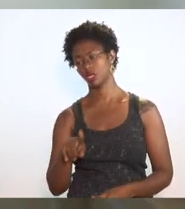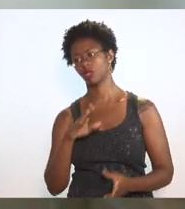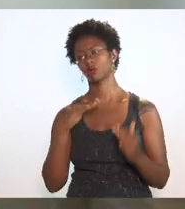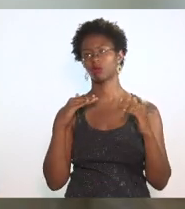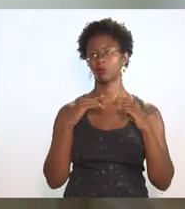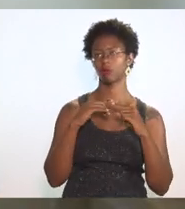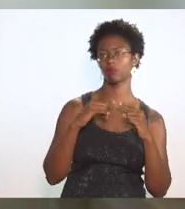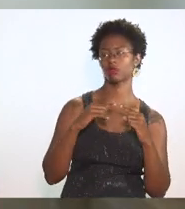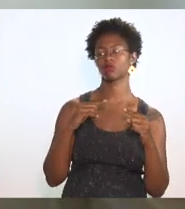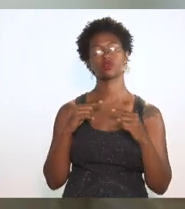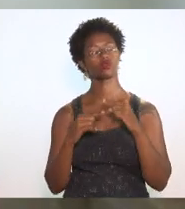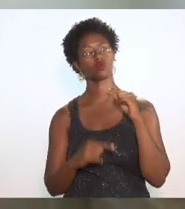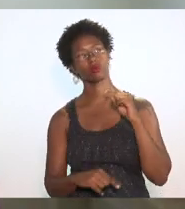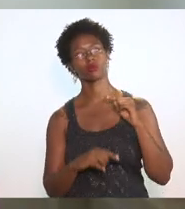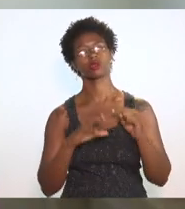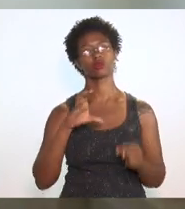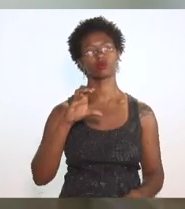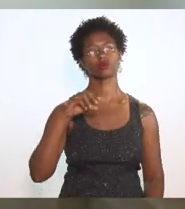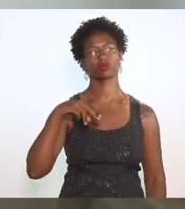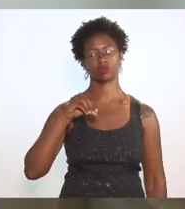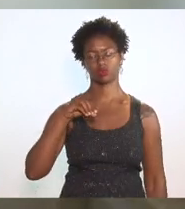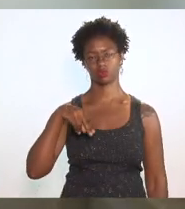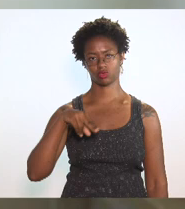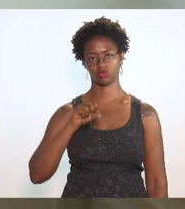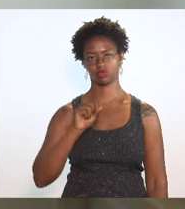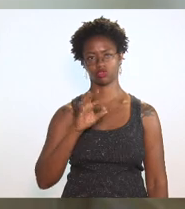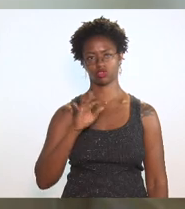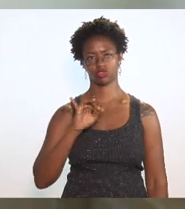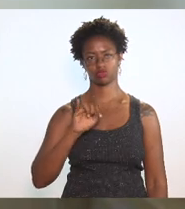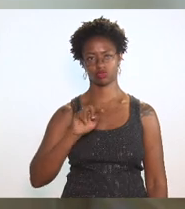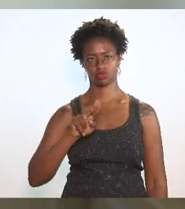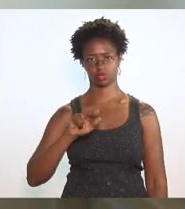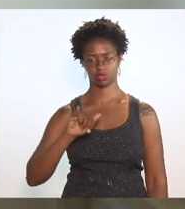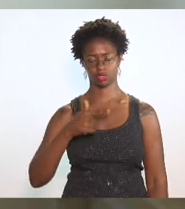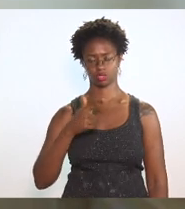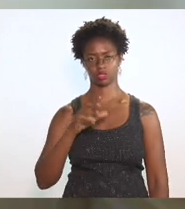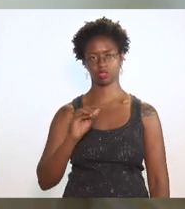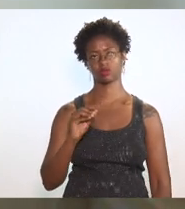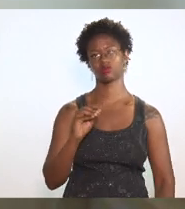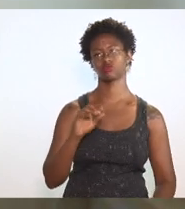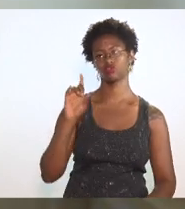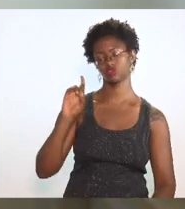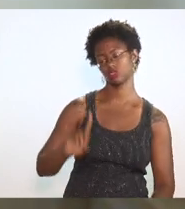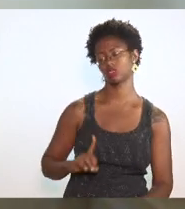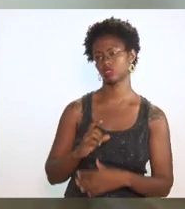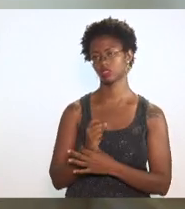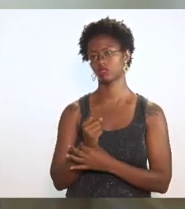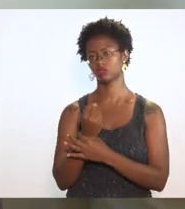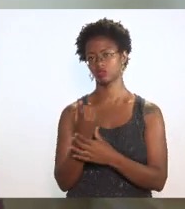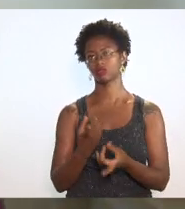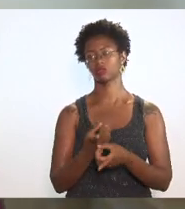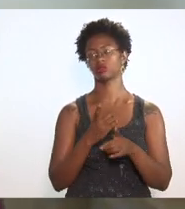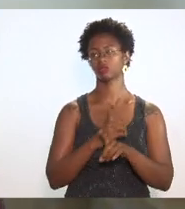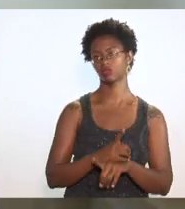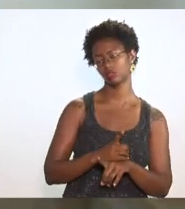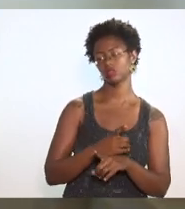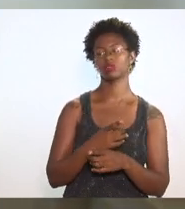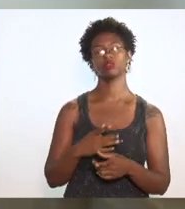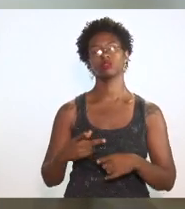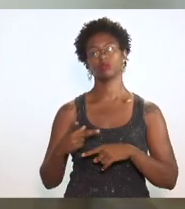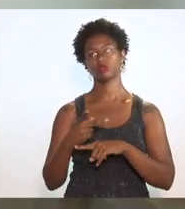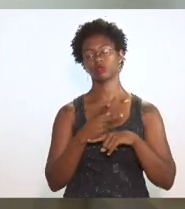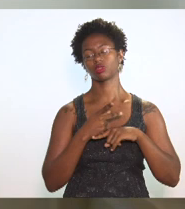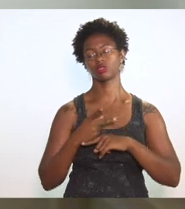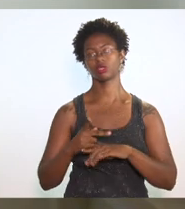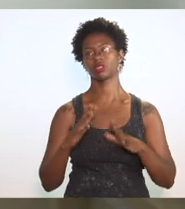constitucional os direitos de defesa os contraditórios tanto da procuradoria da casa